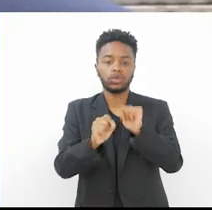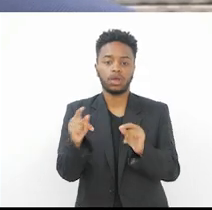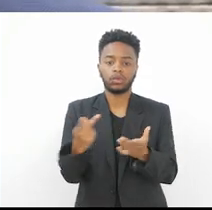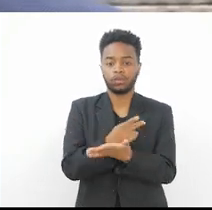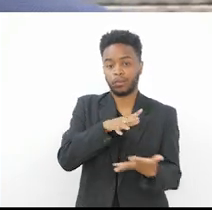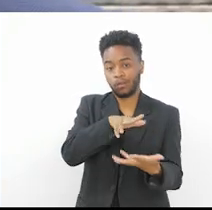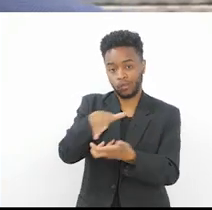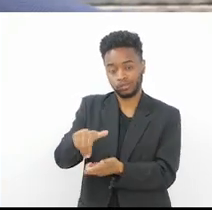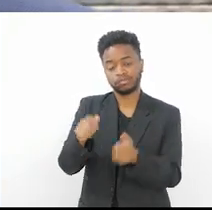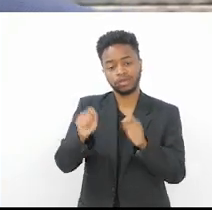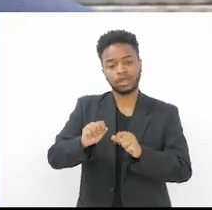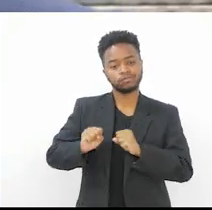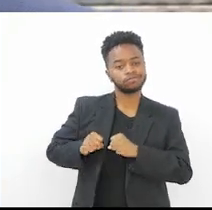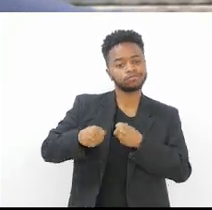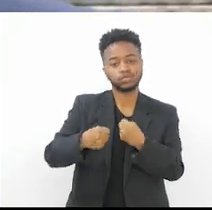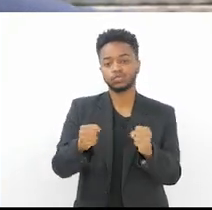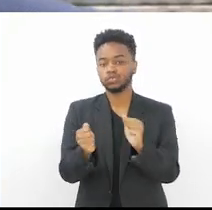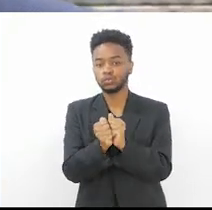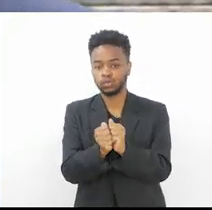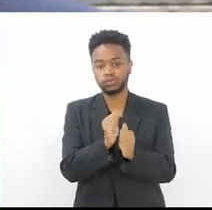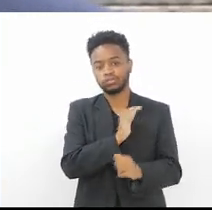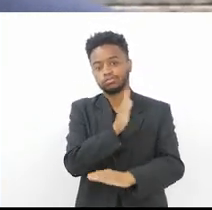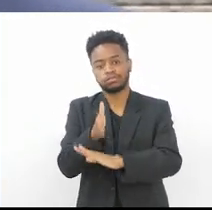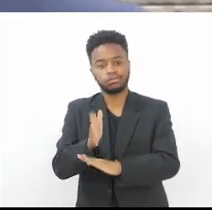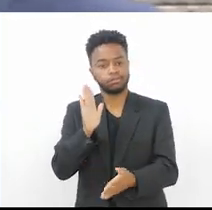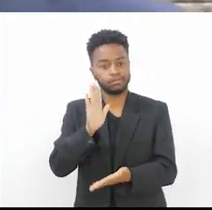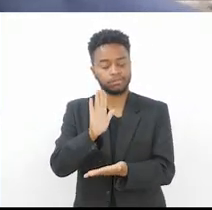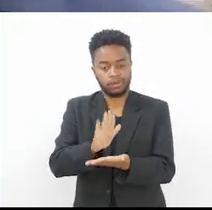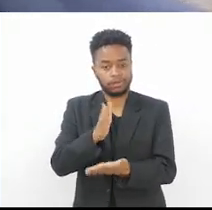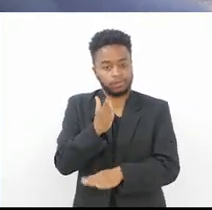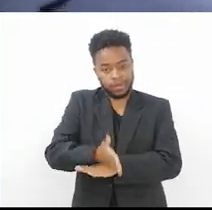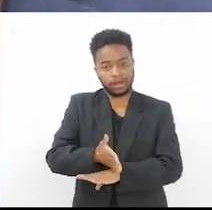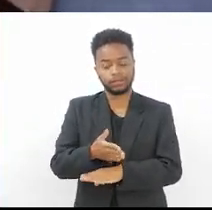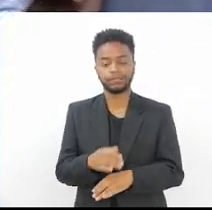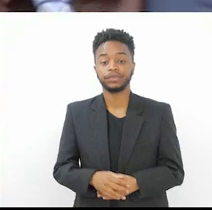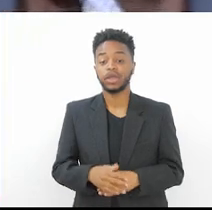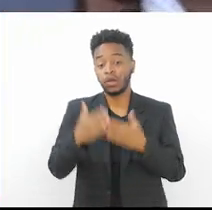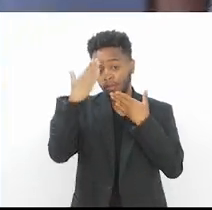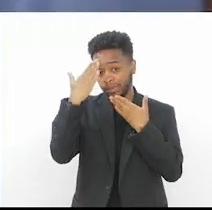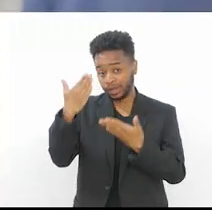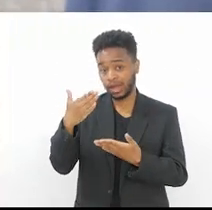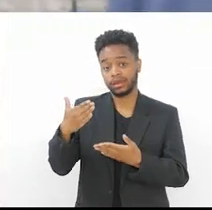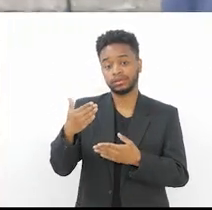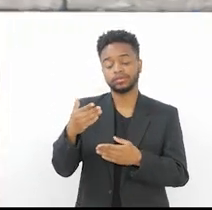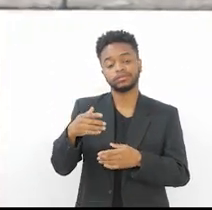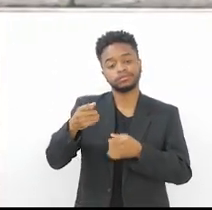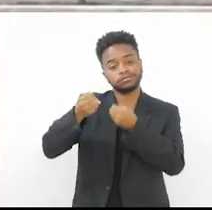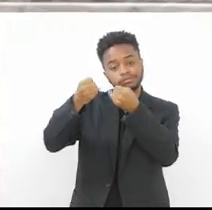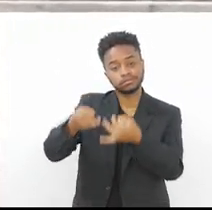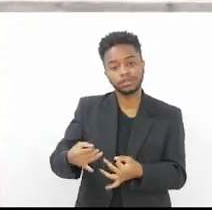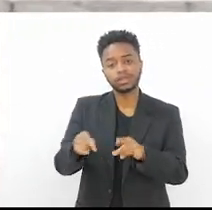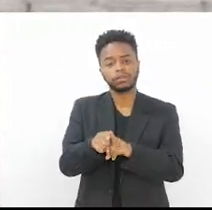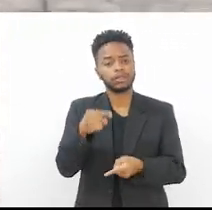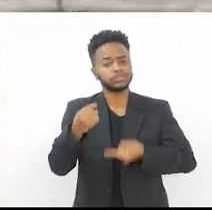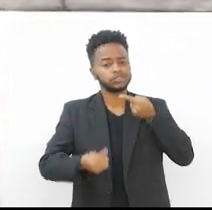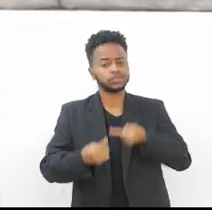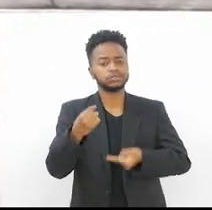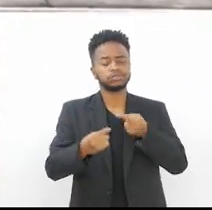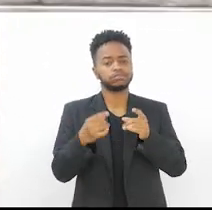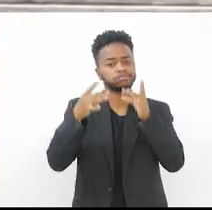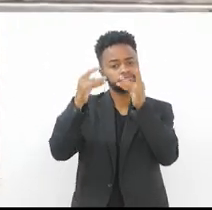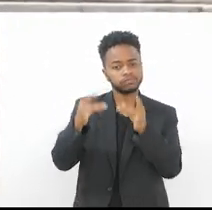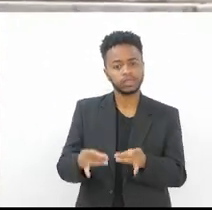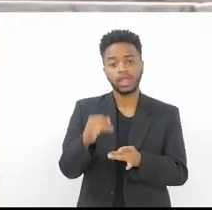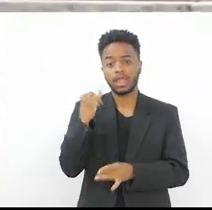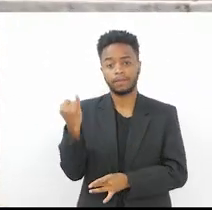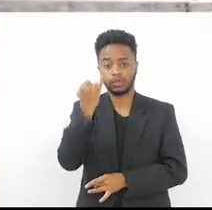juntos enfrentar essas questões. Muito obrigado pela participação. Intenso debate durante essa semana, Vicente, importantíssimo para o